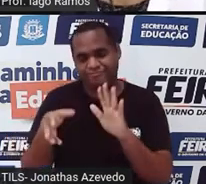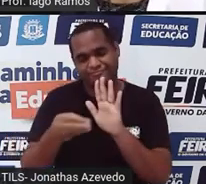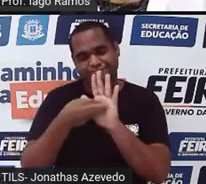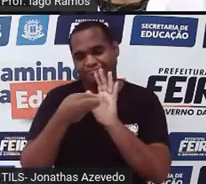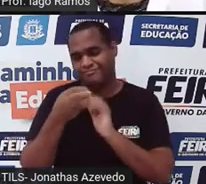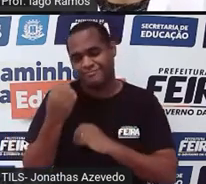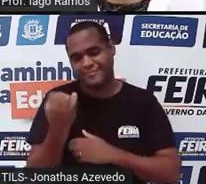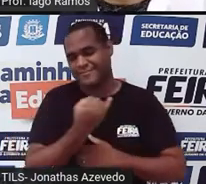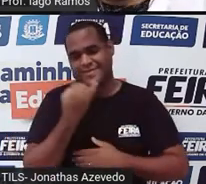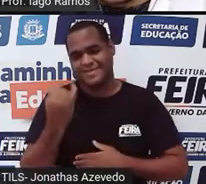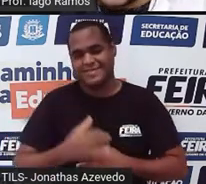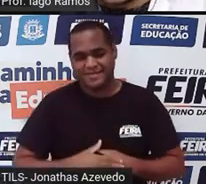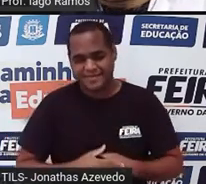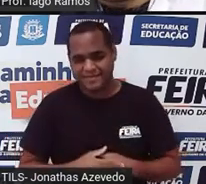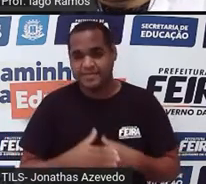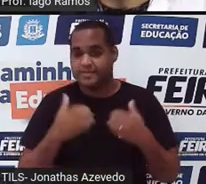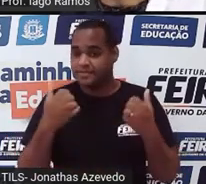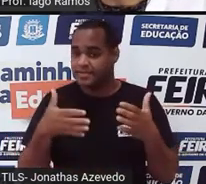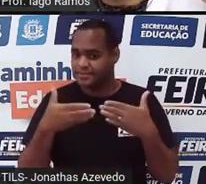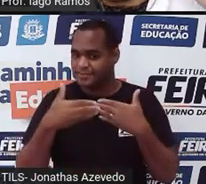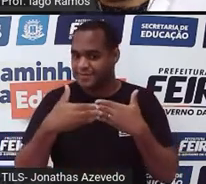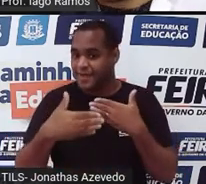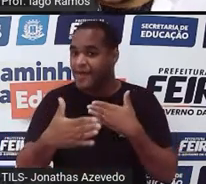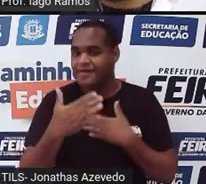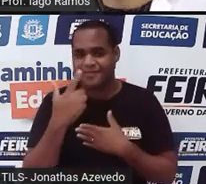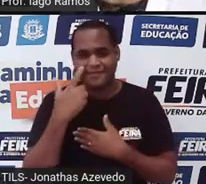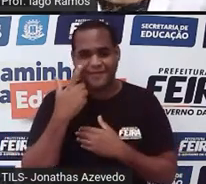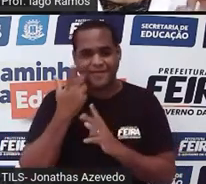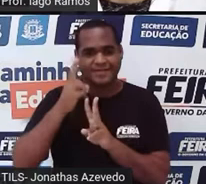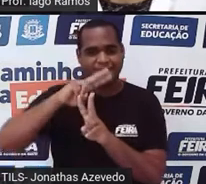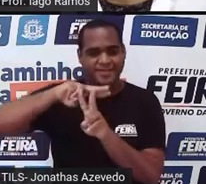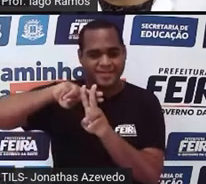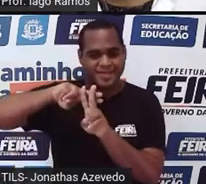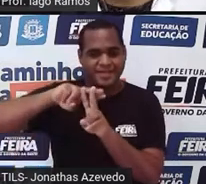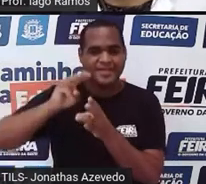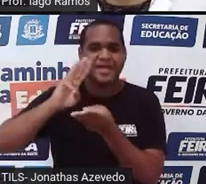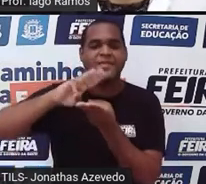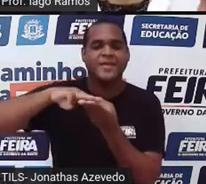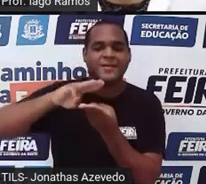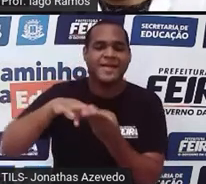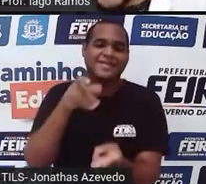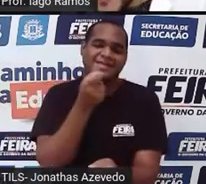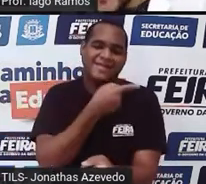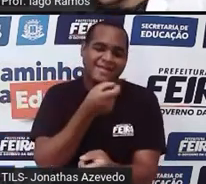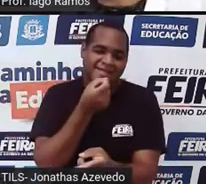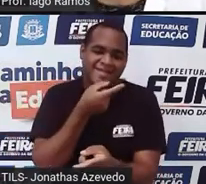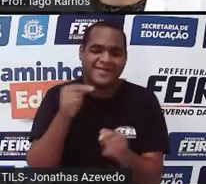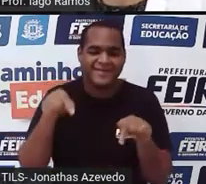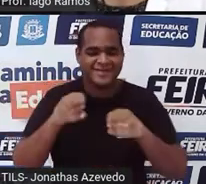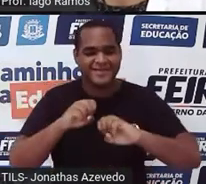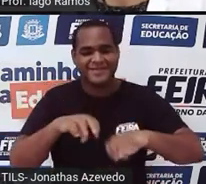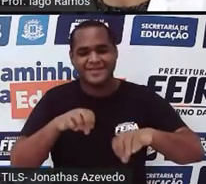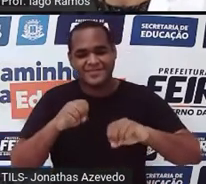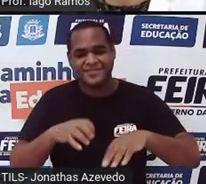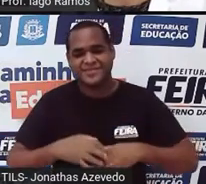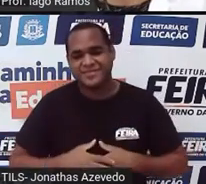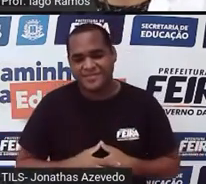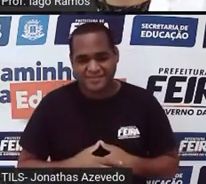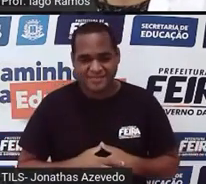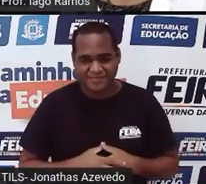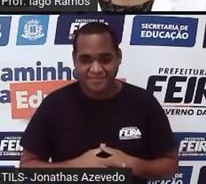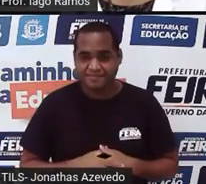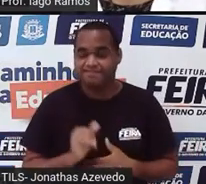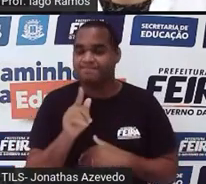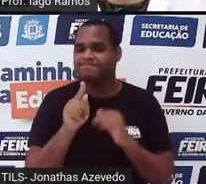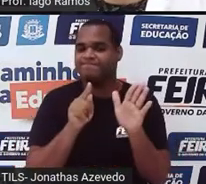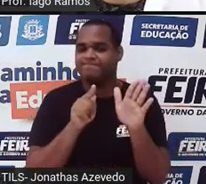certo? Então partiu, vamos lá? Hashtag matemática engraçada em nossa aula, beleza? Então a